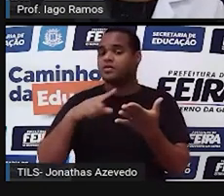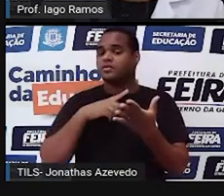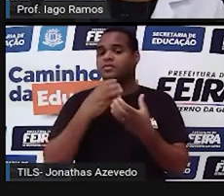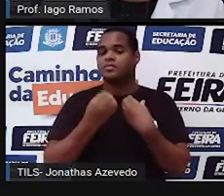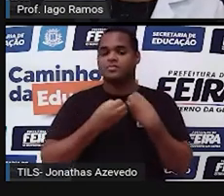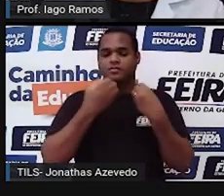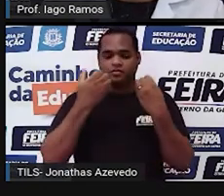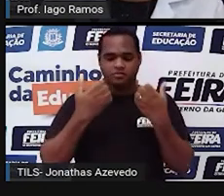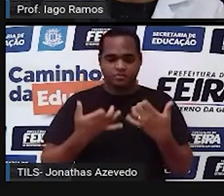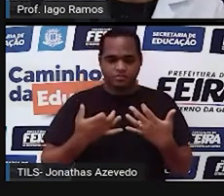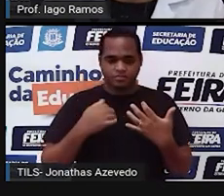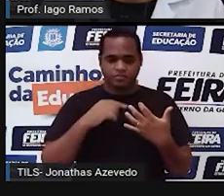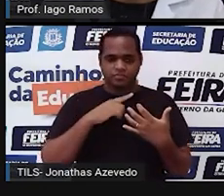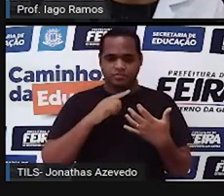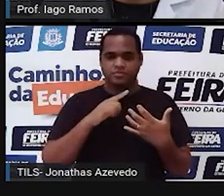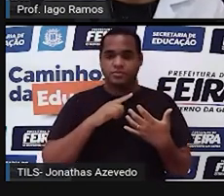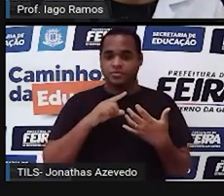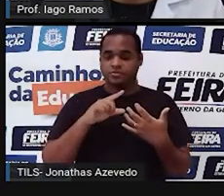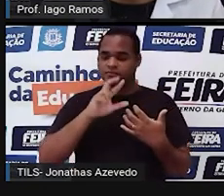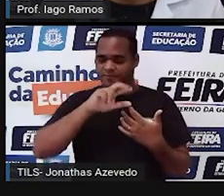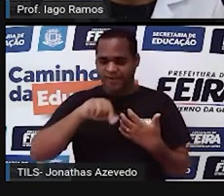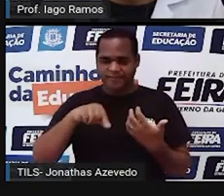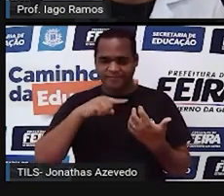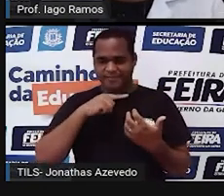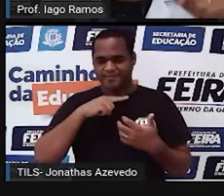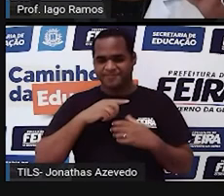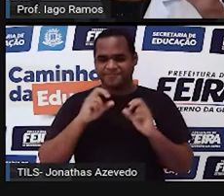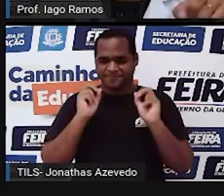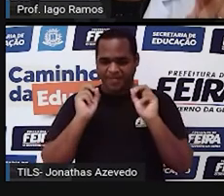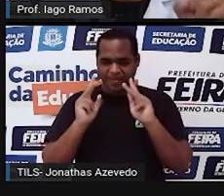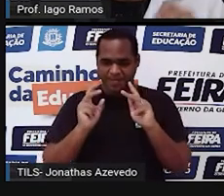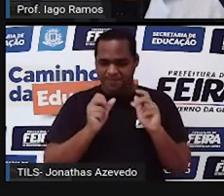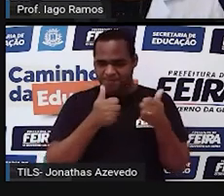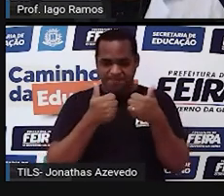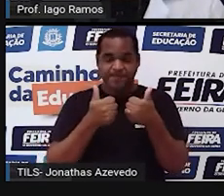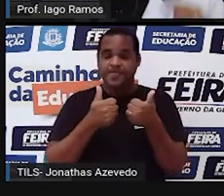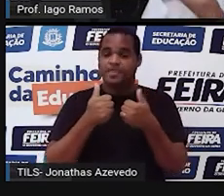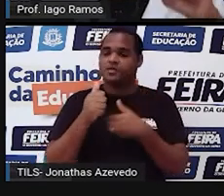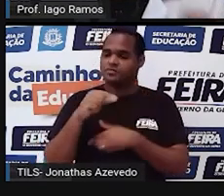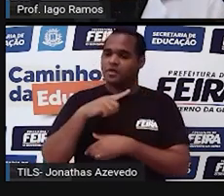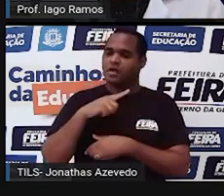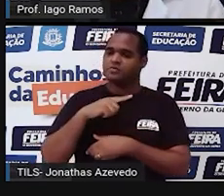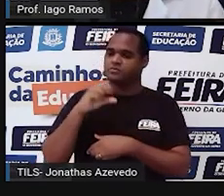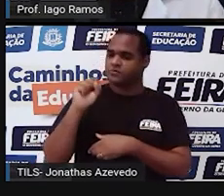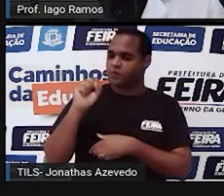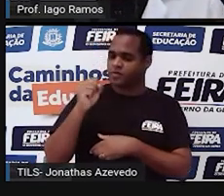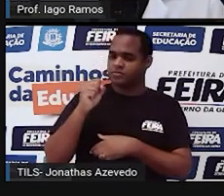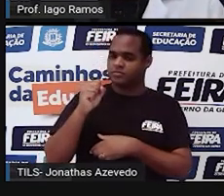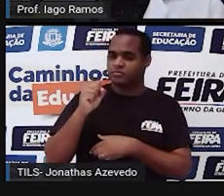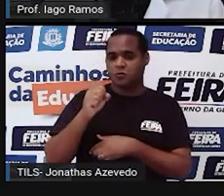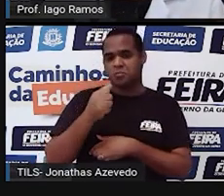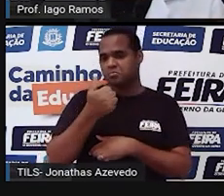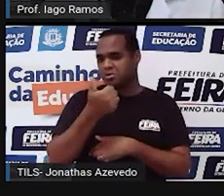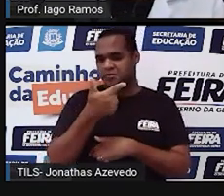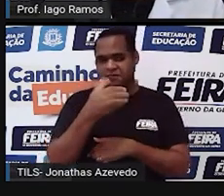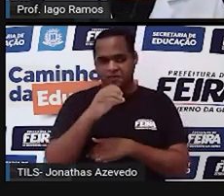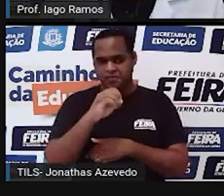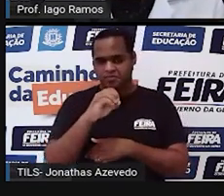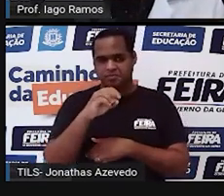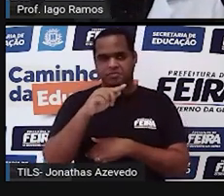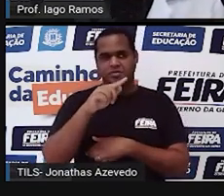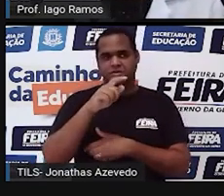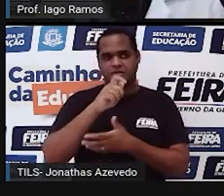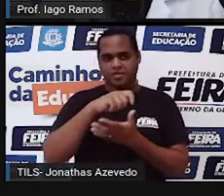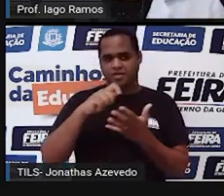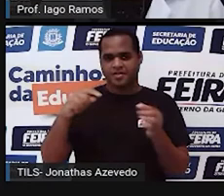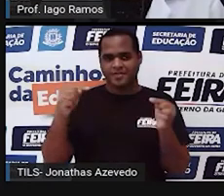números decimais. Tá bom? O 8 ali e o 120 não estão escritos